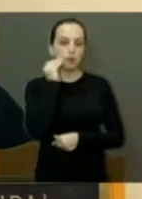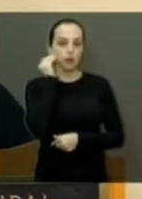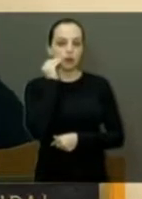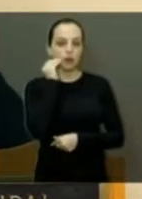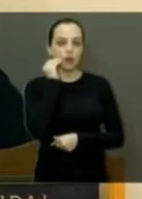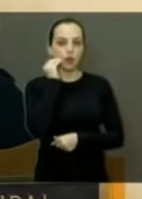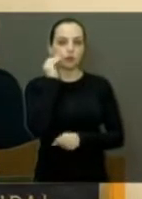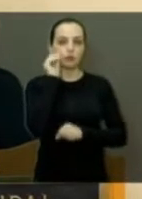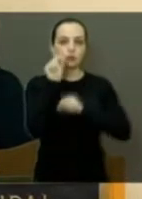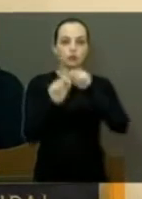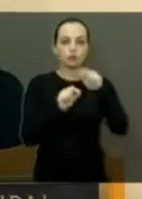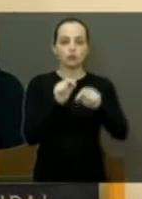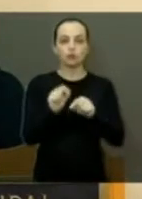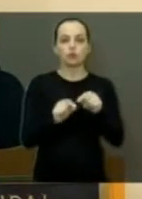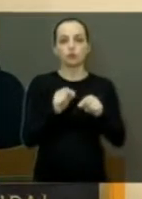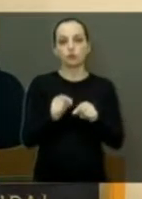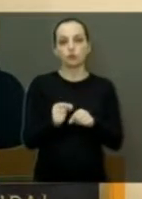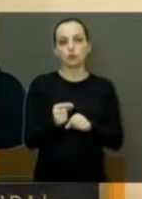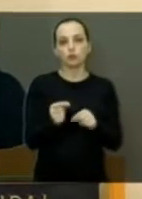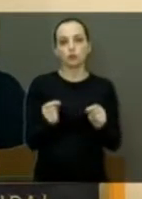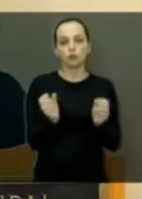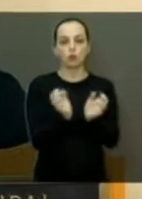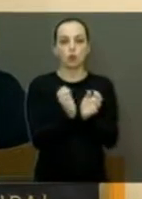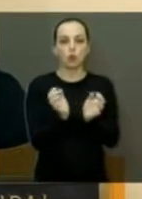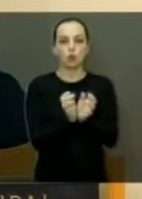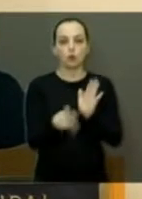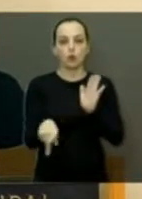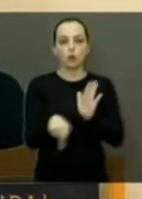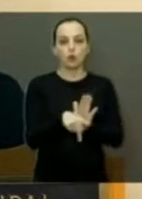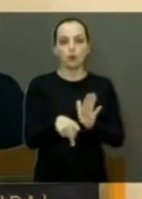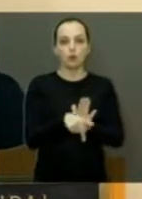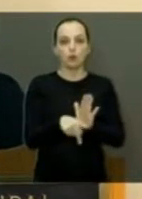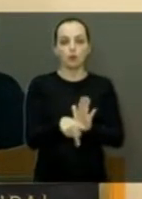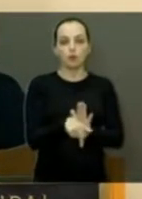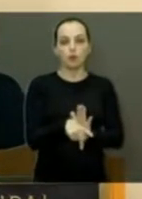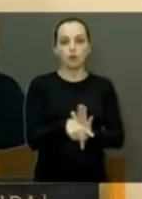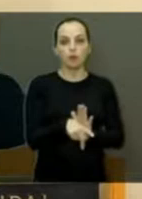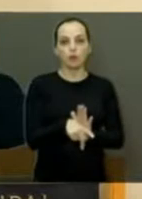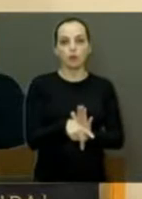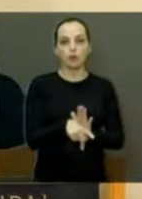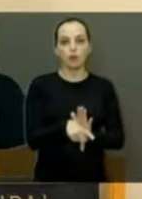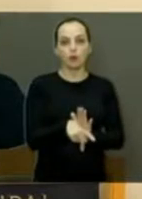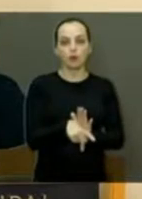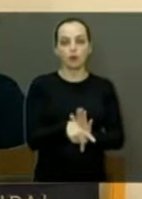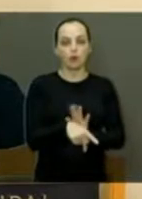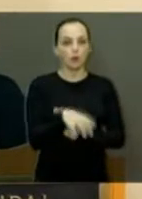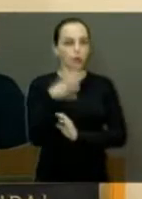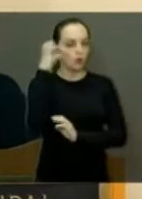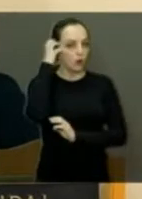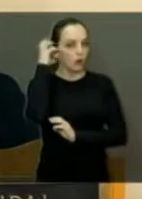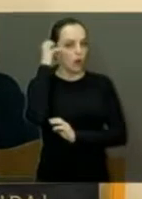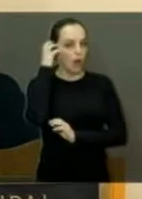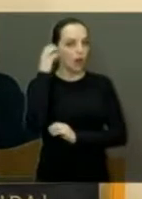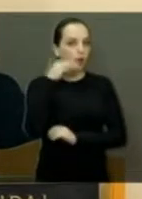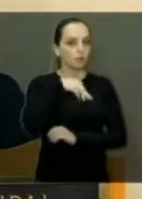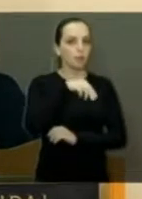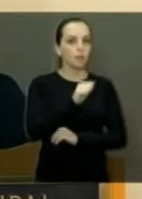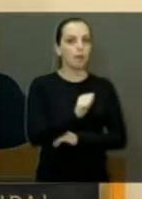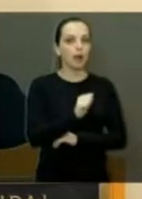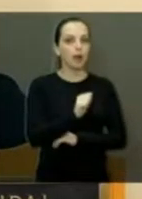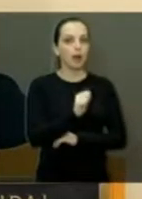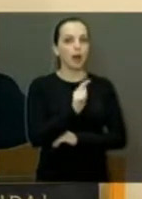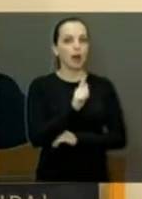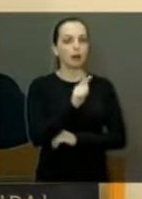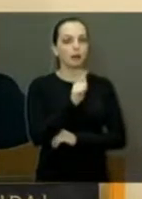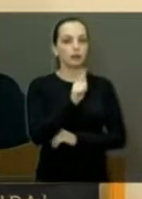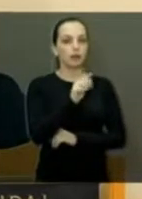fazer parte, por alguns minutos, do programa do José Carlos Madalena. Quero agradecê